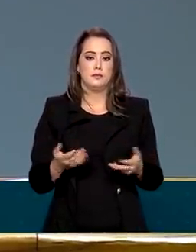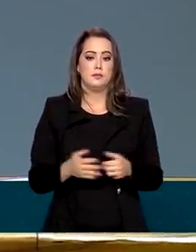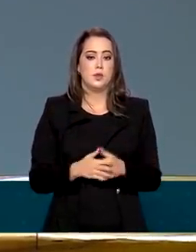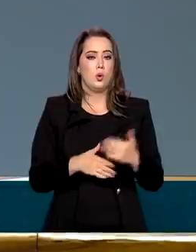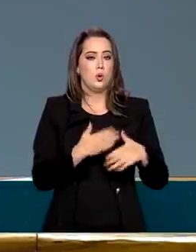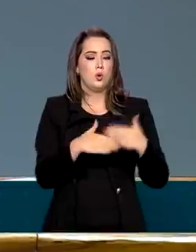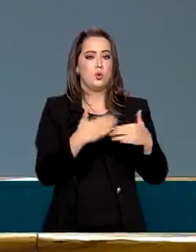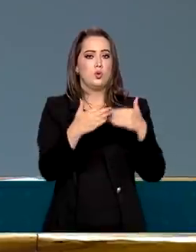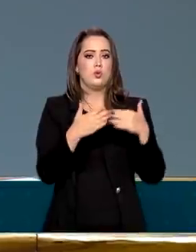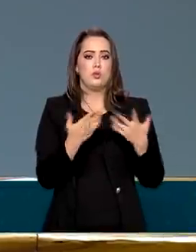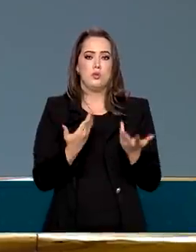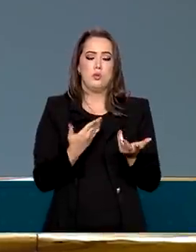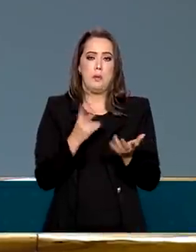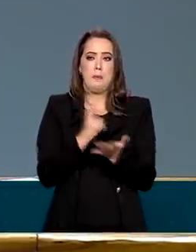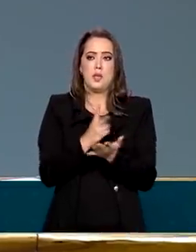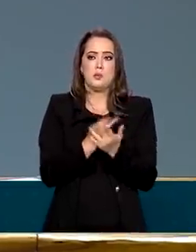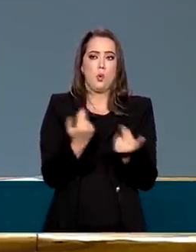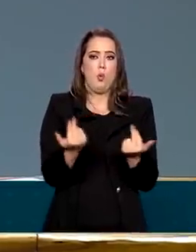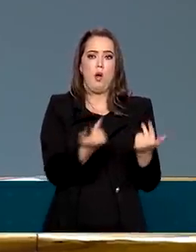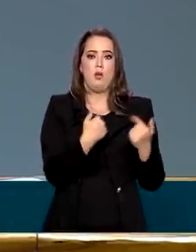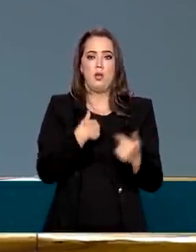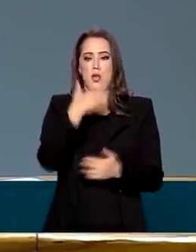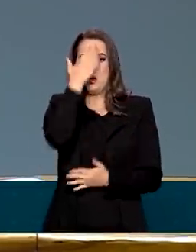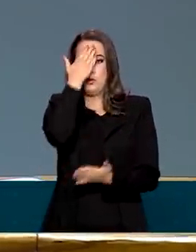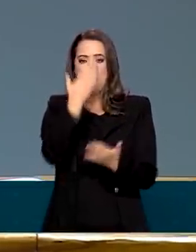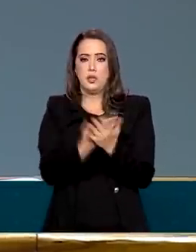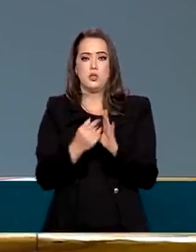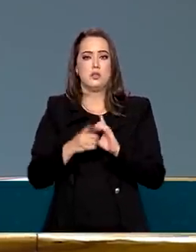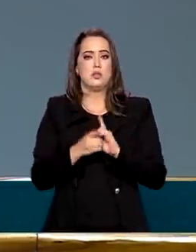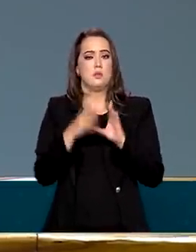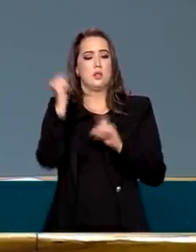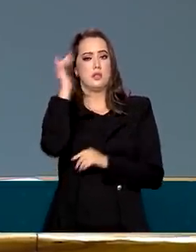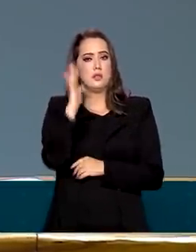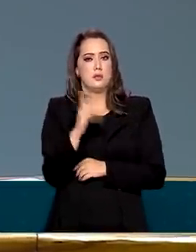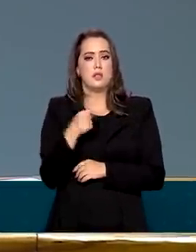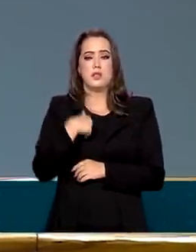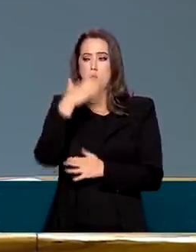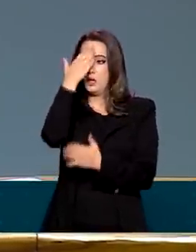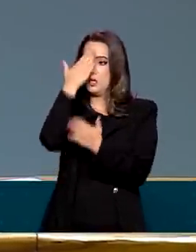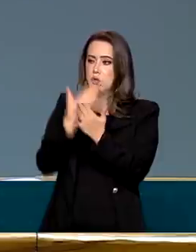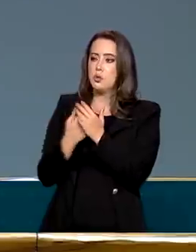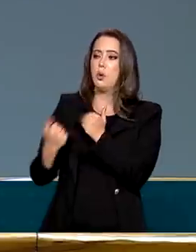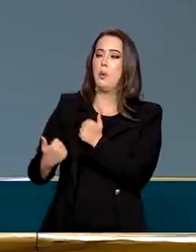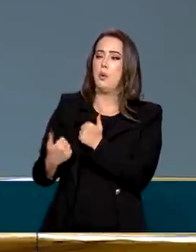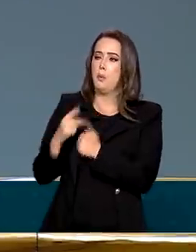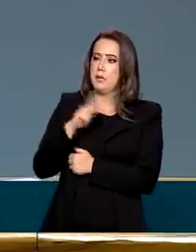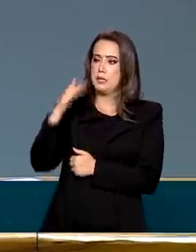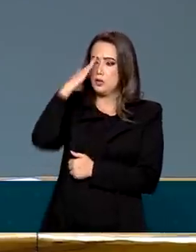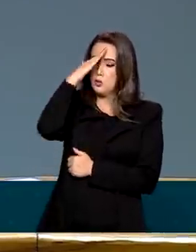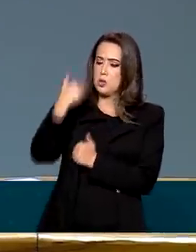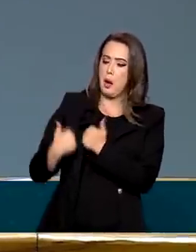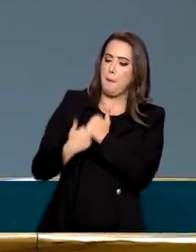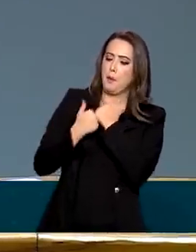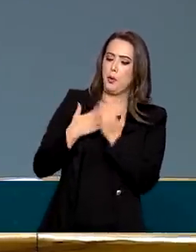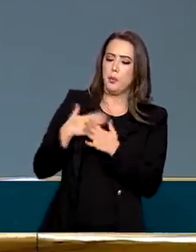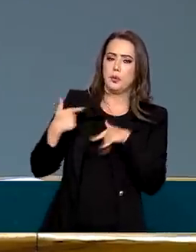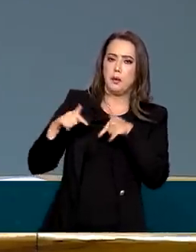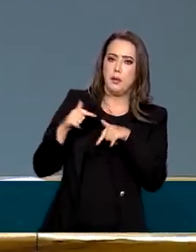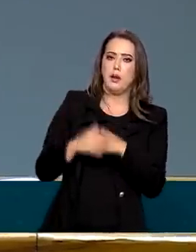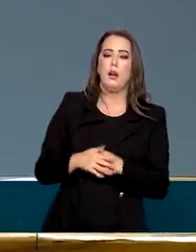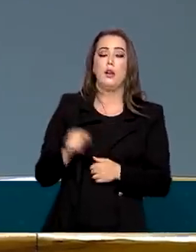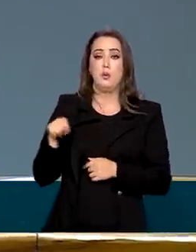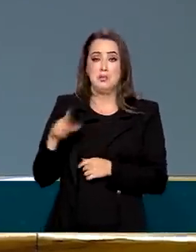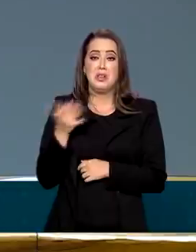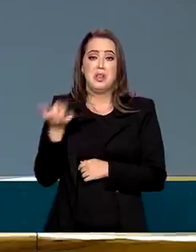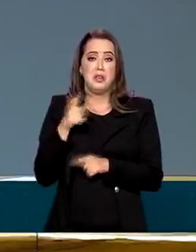mantenha as posições originais. Eu acredito na democracia brasileira, eu acho que o presidente me apoia, eu acho que o presidente quer fazer as reformas, eu acho que a